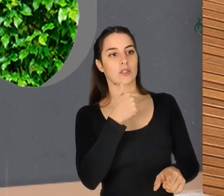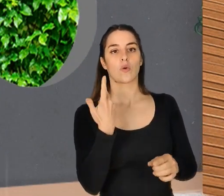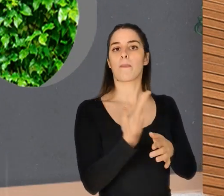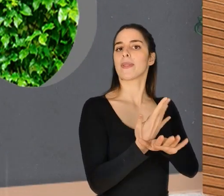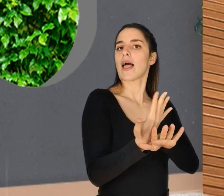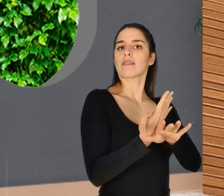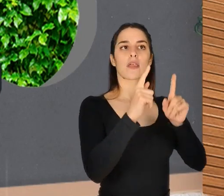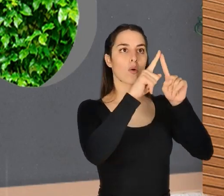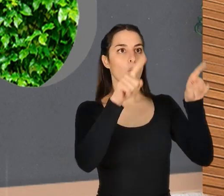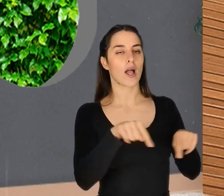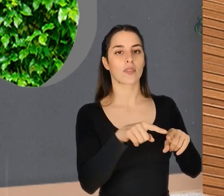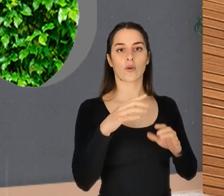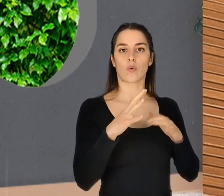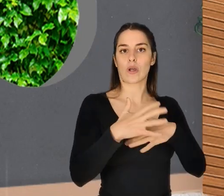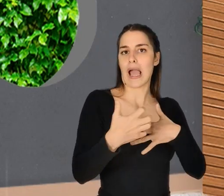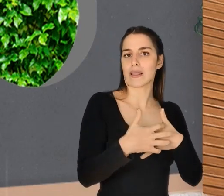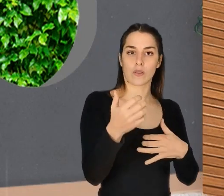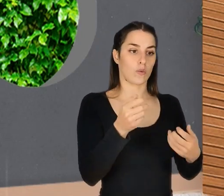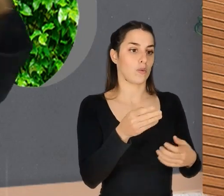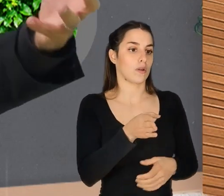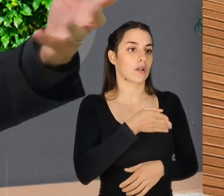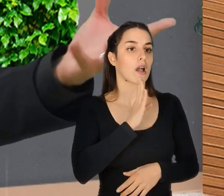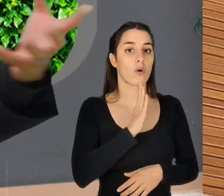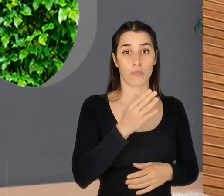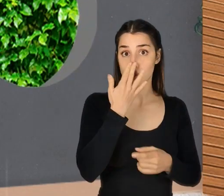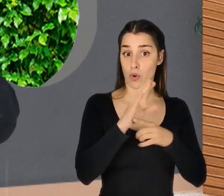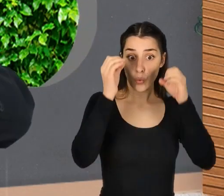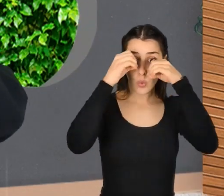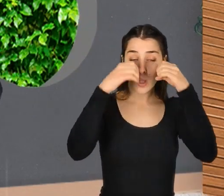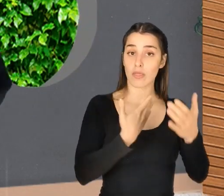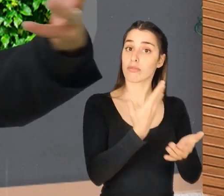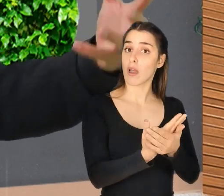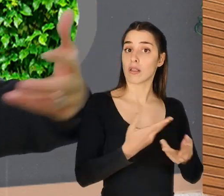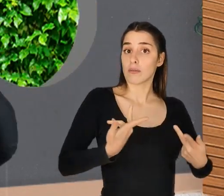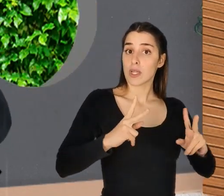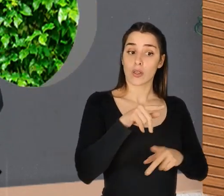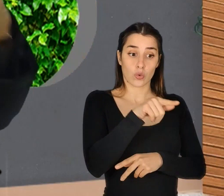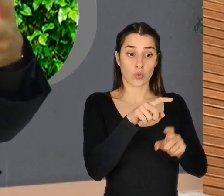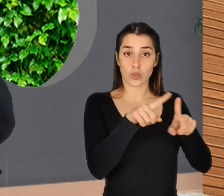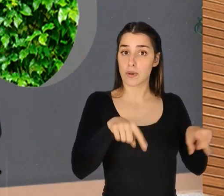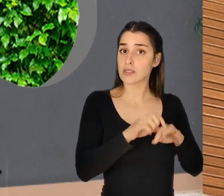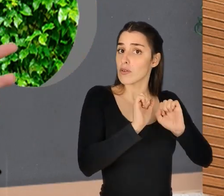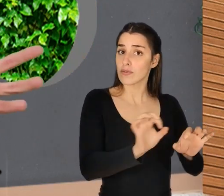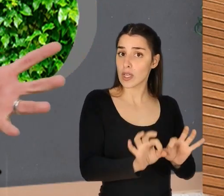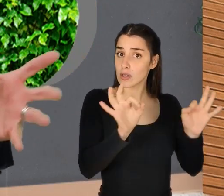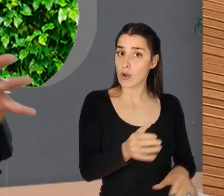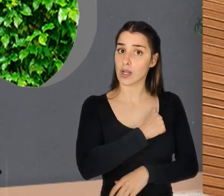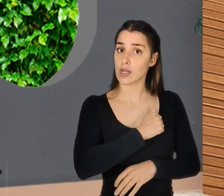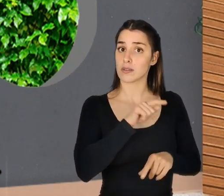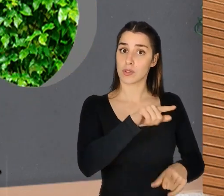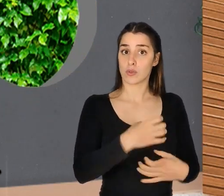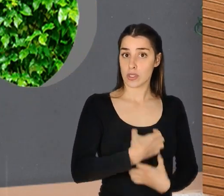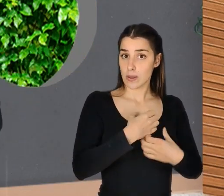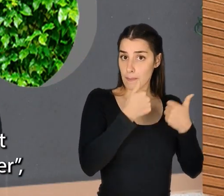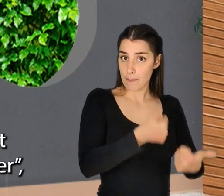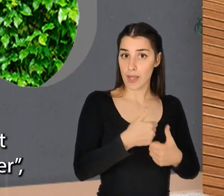Levares plantas, teres quadros, levares o teu gato, o teu cão. Por exemplo, Google faz isso. Dá-te a liberdade para tu teres o teu espaço como se fosse a tua casa, para